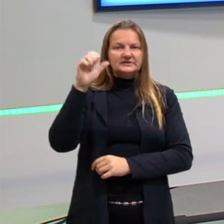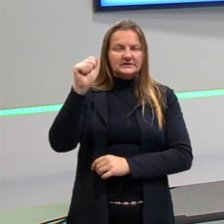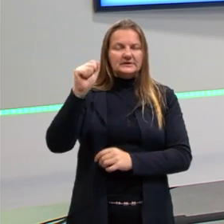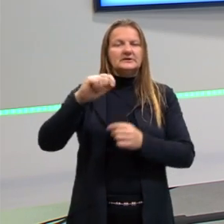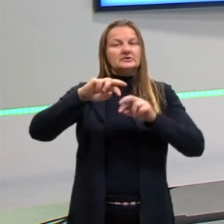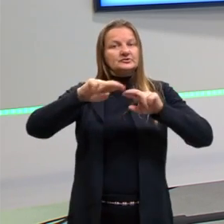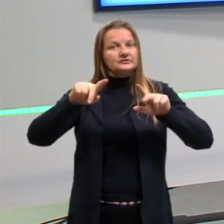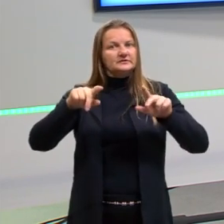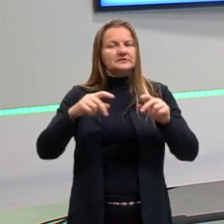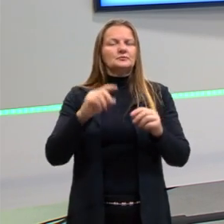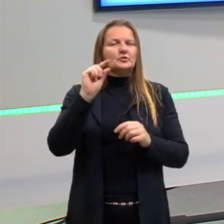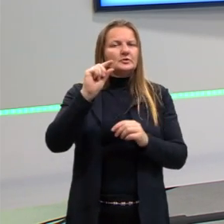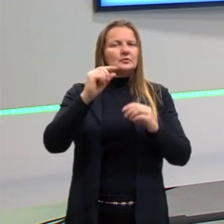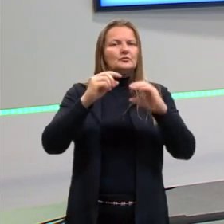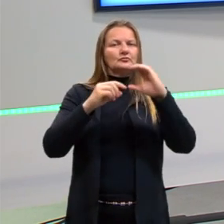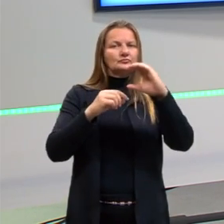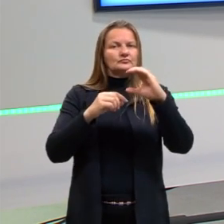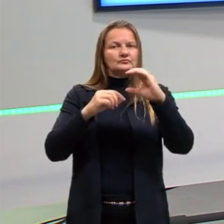complicarem.